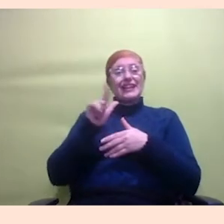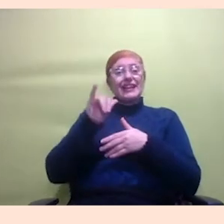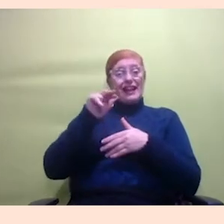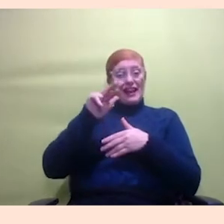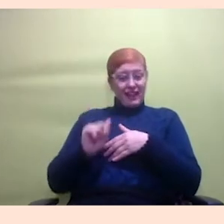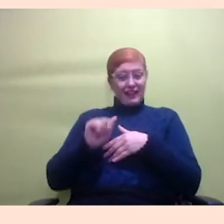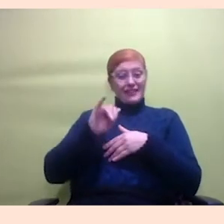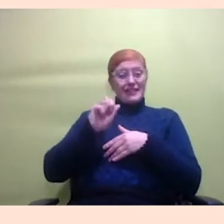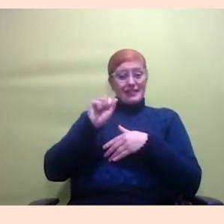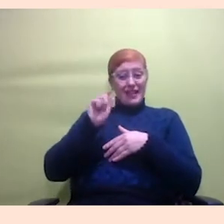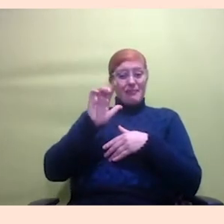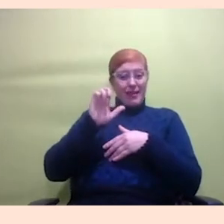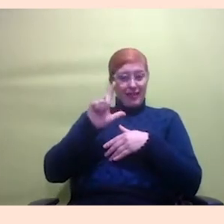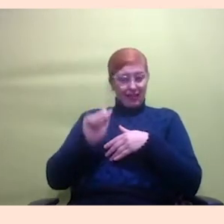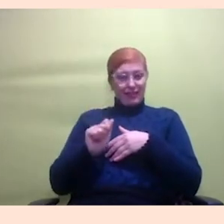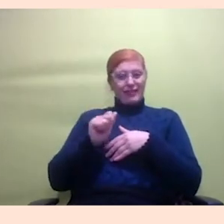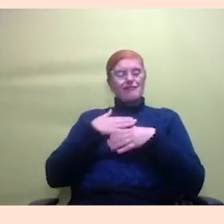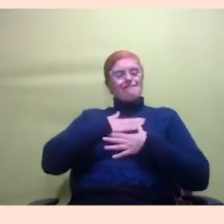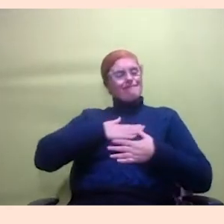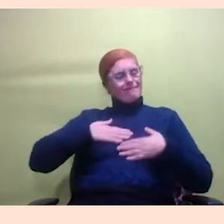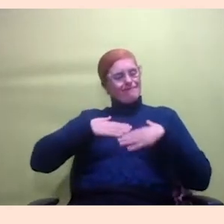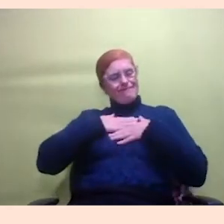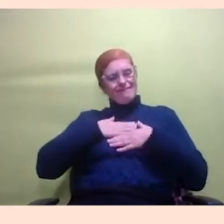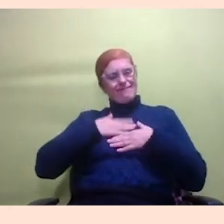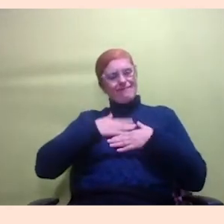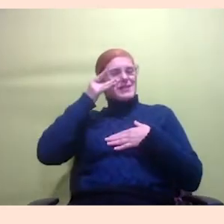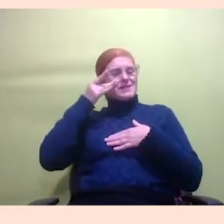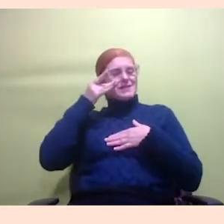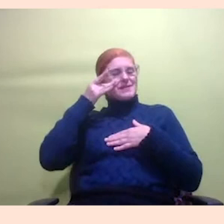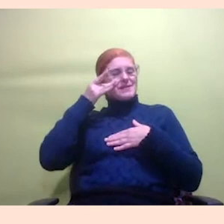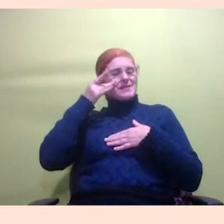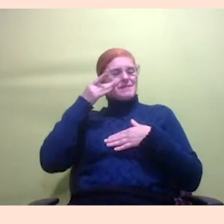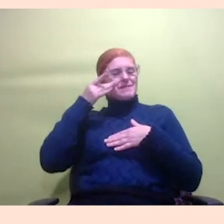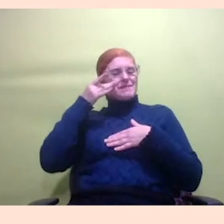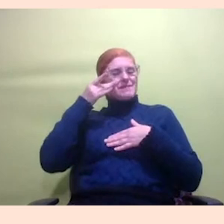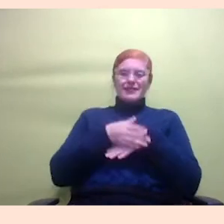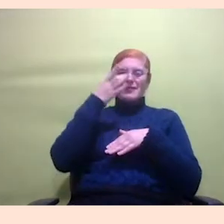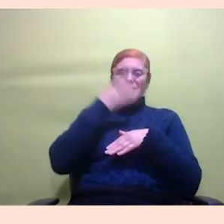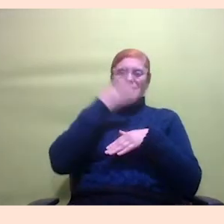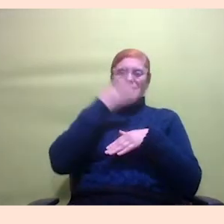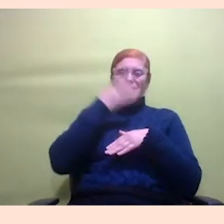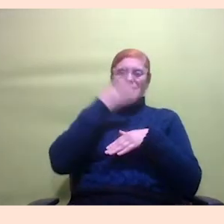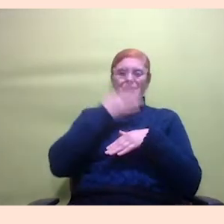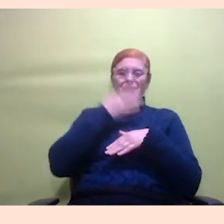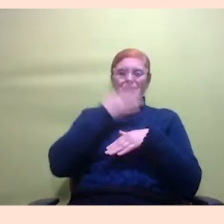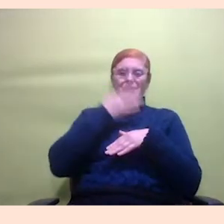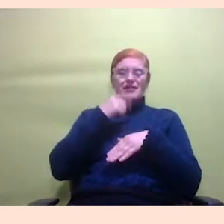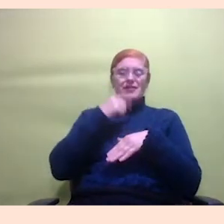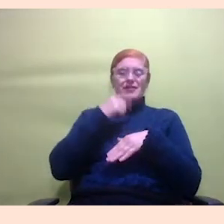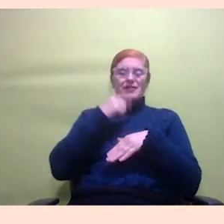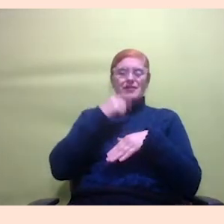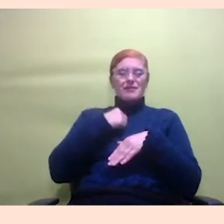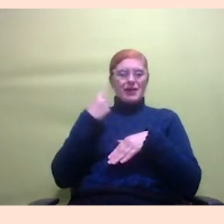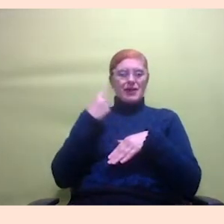uma satisfação muito grande poder contar com a presença de vocês e acho que para nós da Universidade Livre e queria até